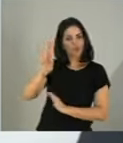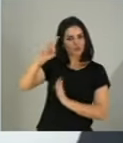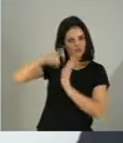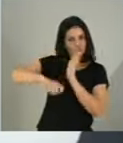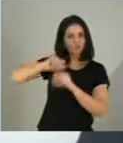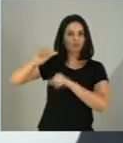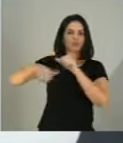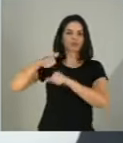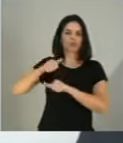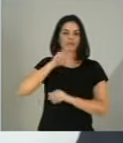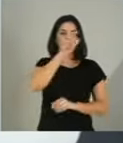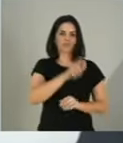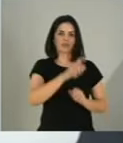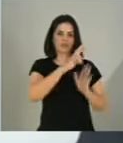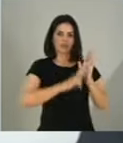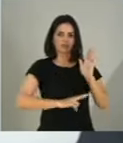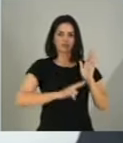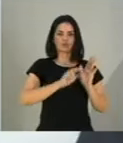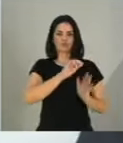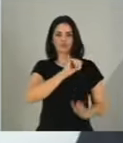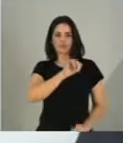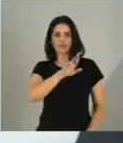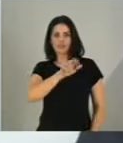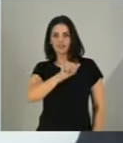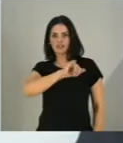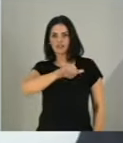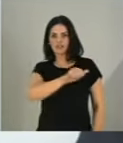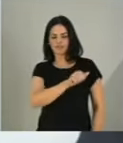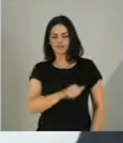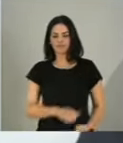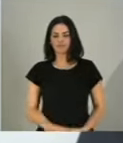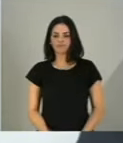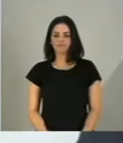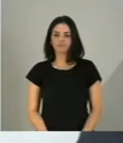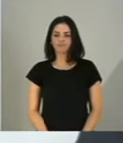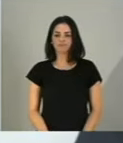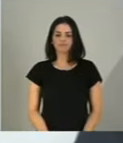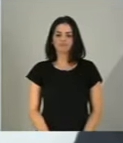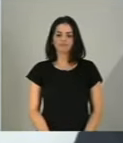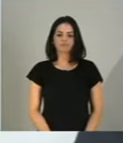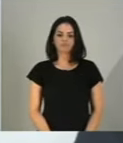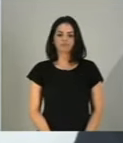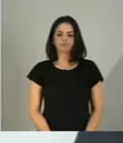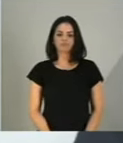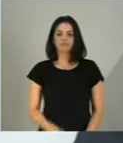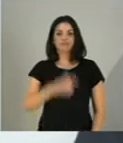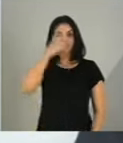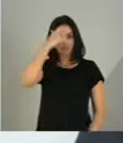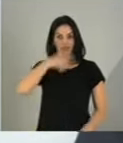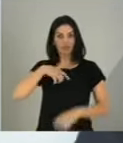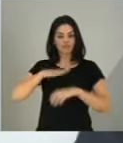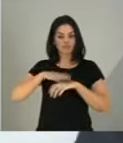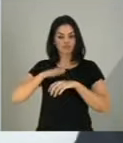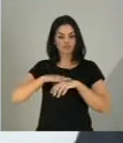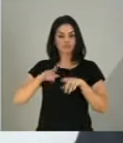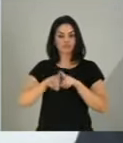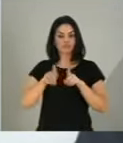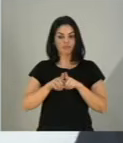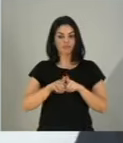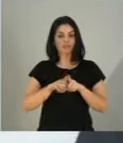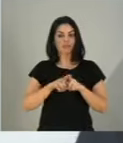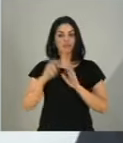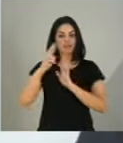relator, o senador Irajá. Também, presidente, sou eu, aí eu vi o relator do